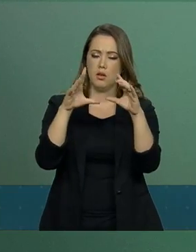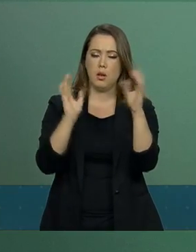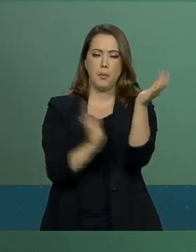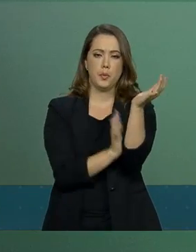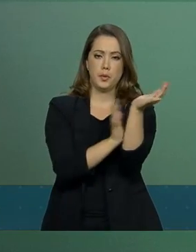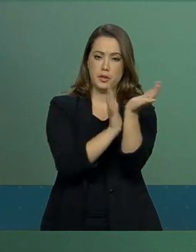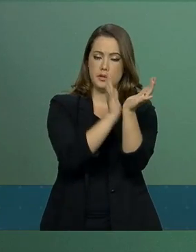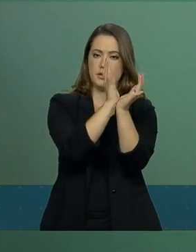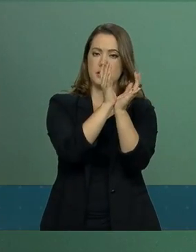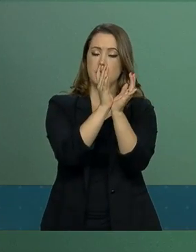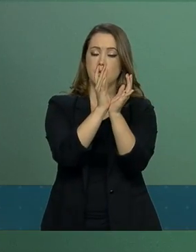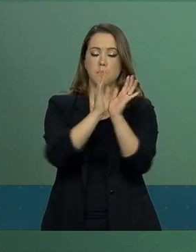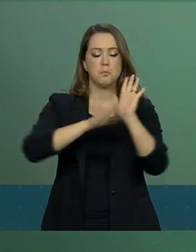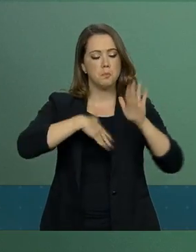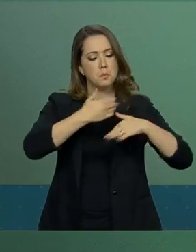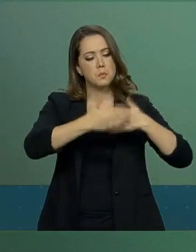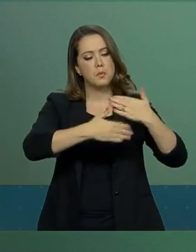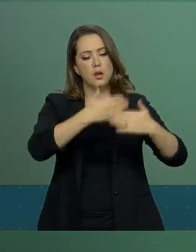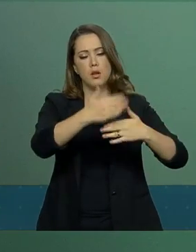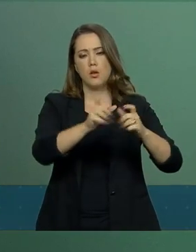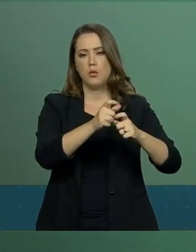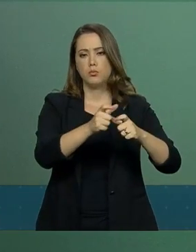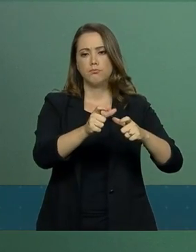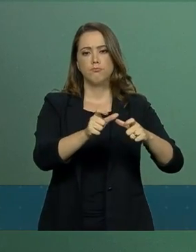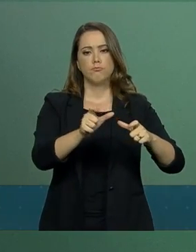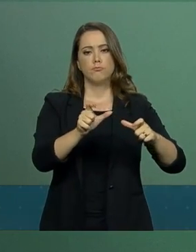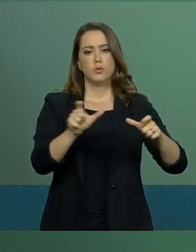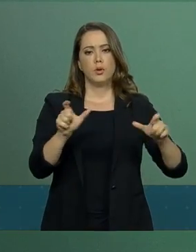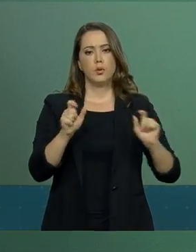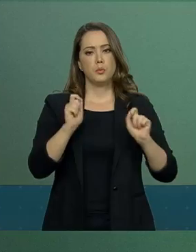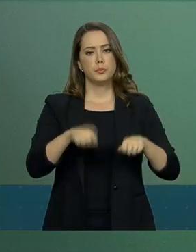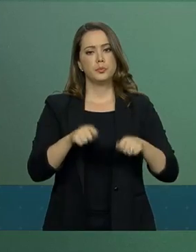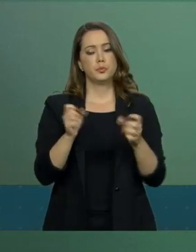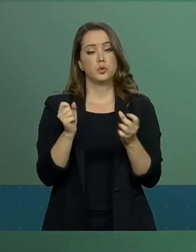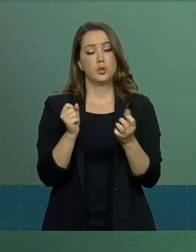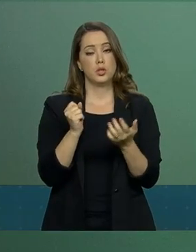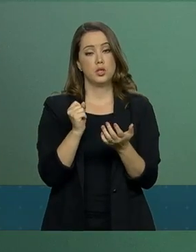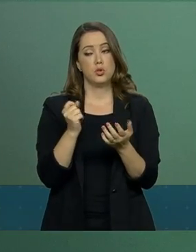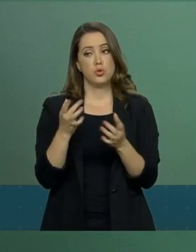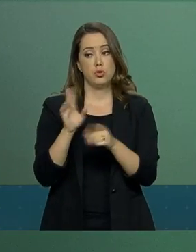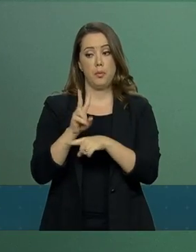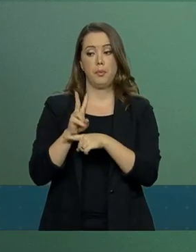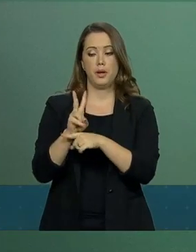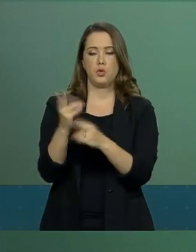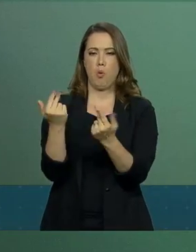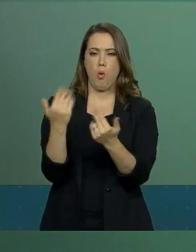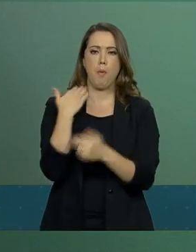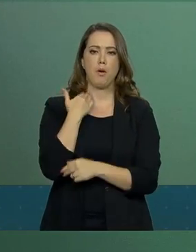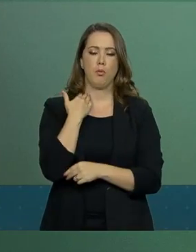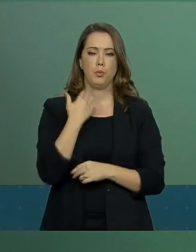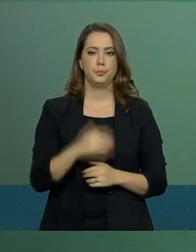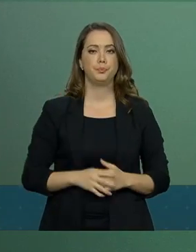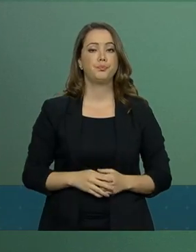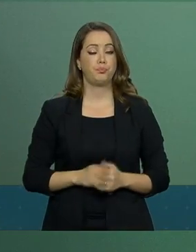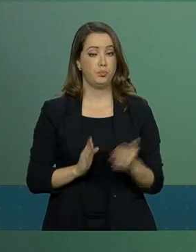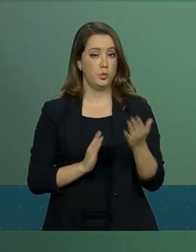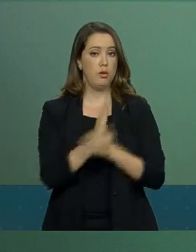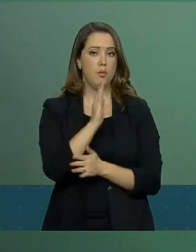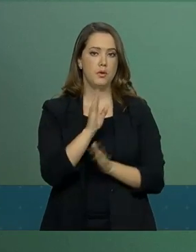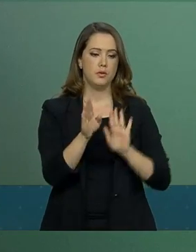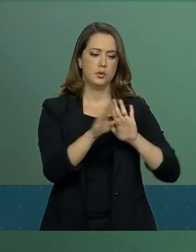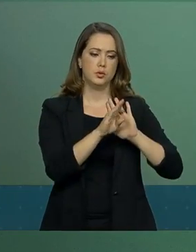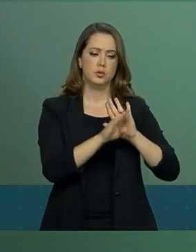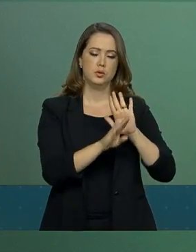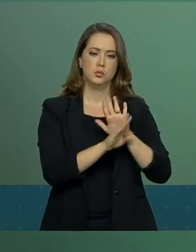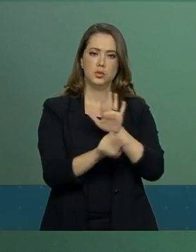A tendência é que seja ampliada a competição com os bancos. A sanção desse projeto de